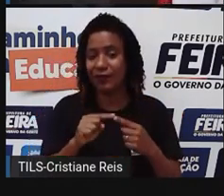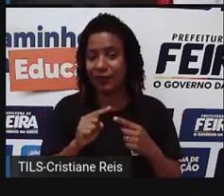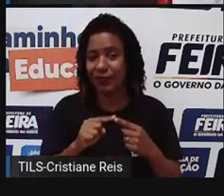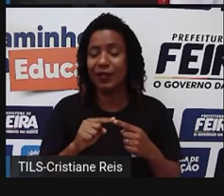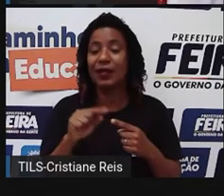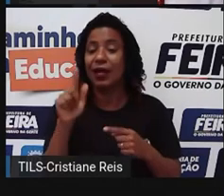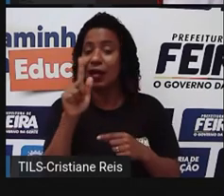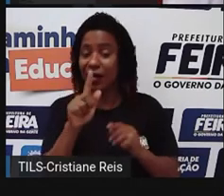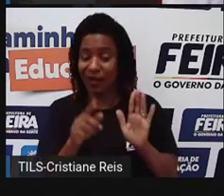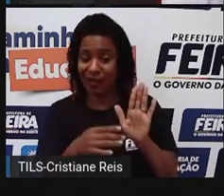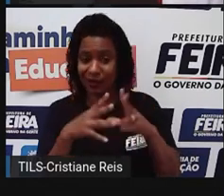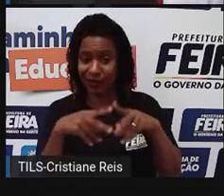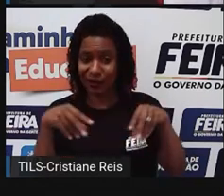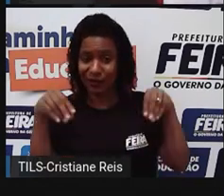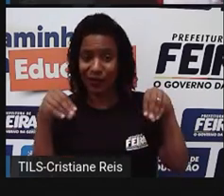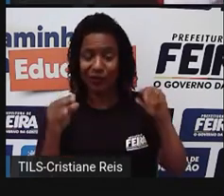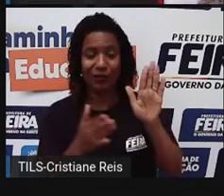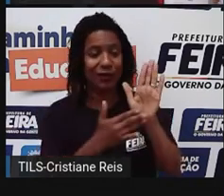geopolítica mundial,